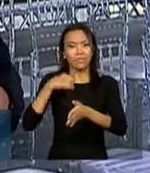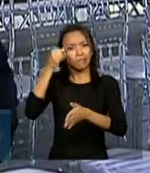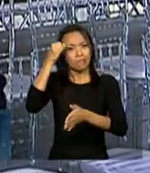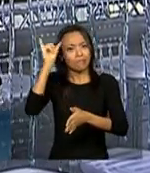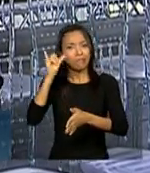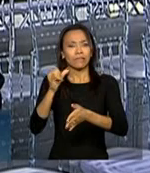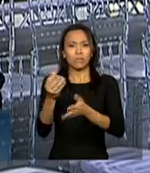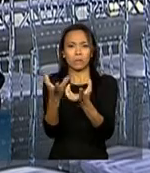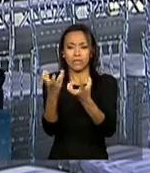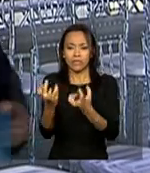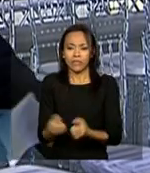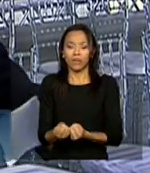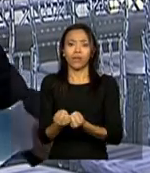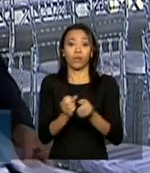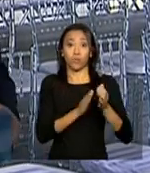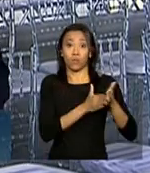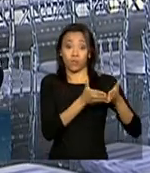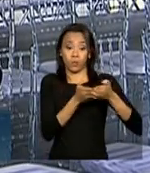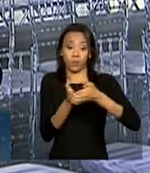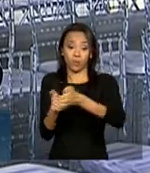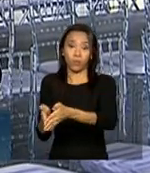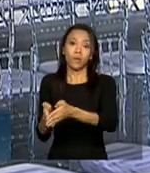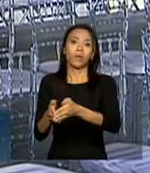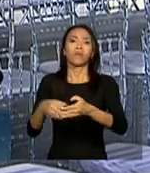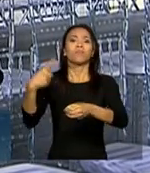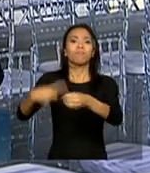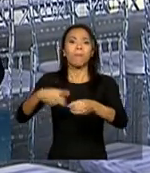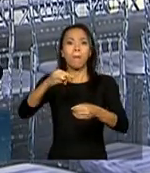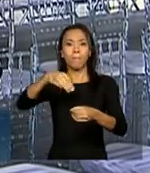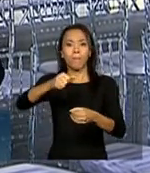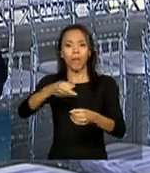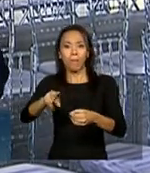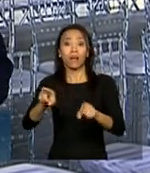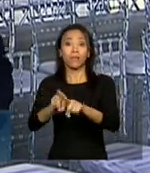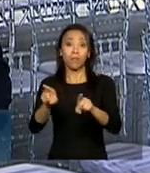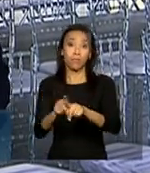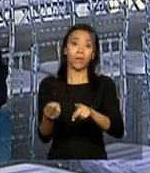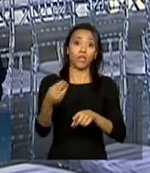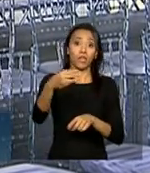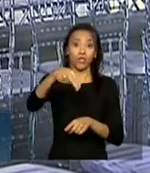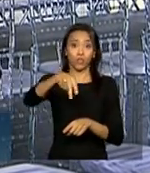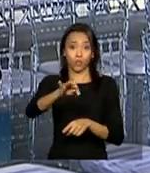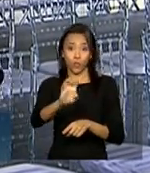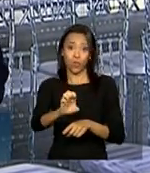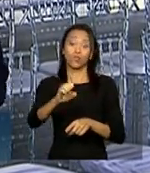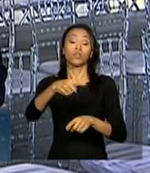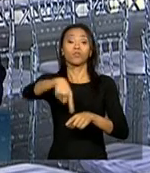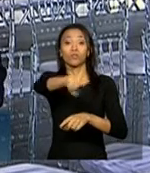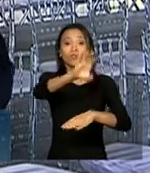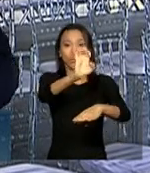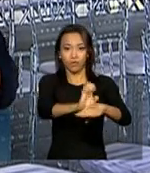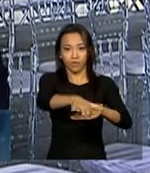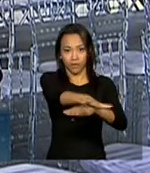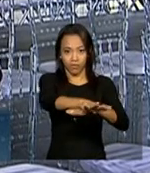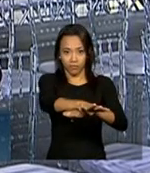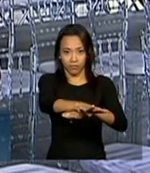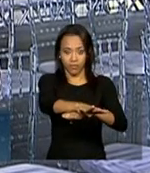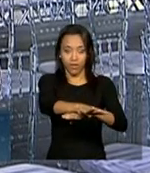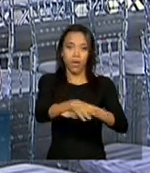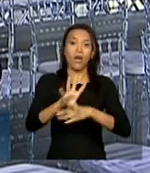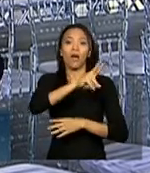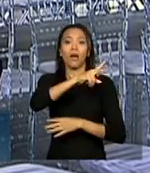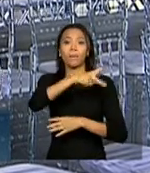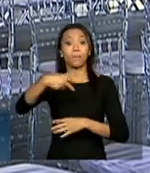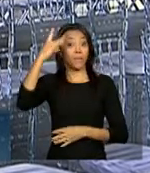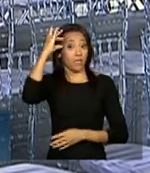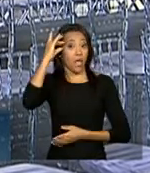períodos de seca na Amazônia, entre Marabá e o norte do Pará. A presidenta Dilma Rousseff assina hoje a autorização,